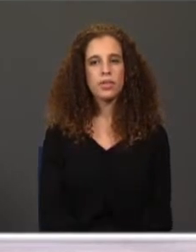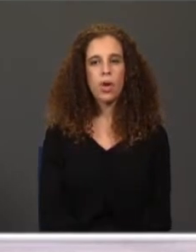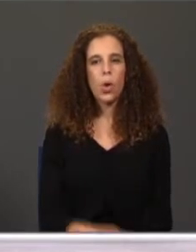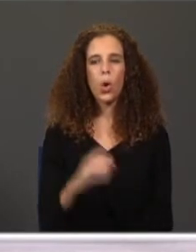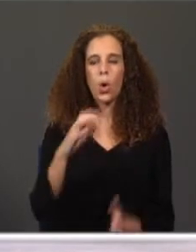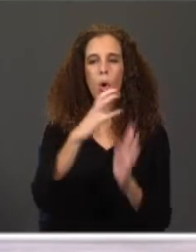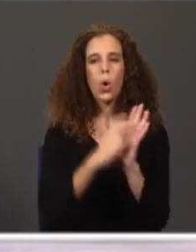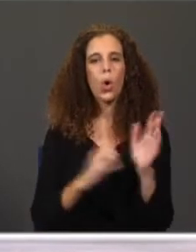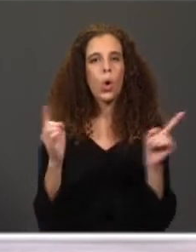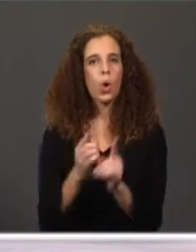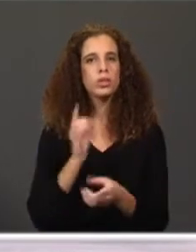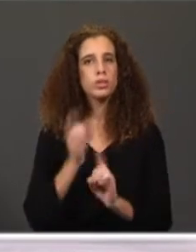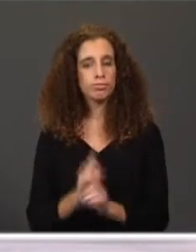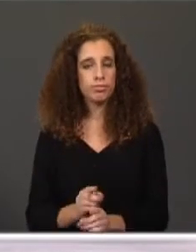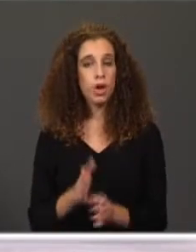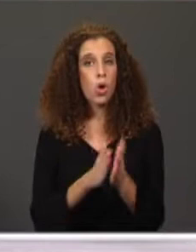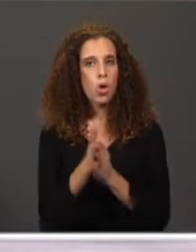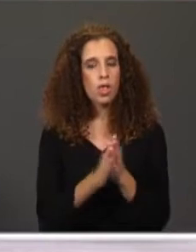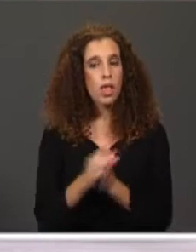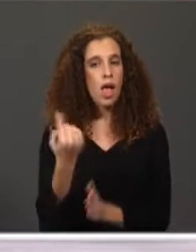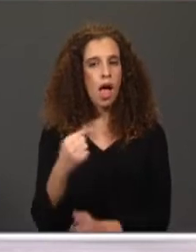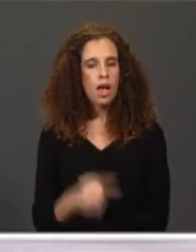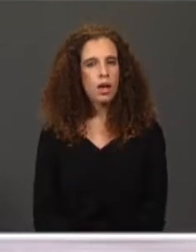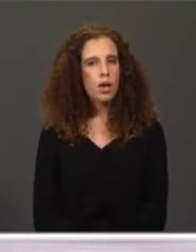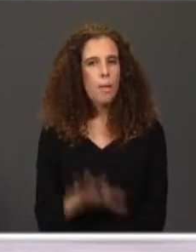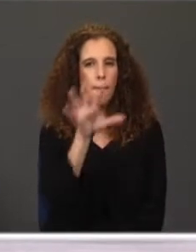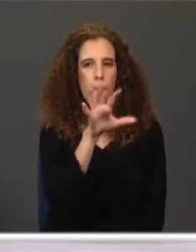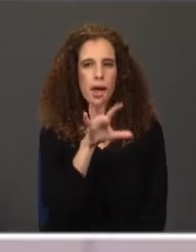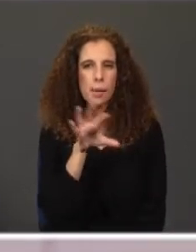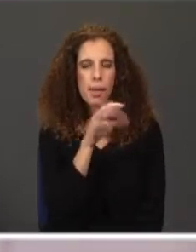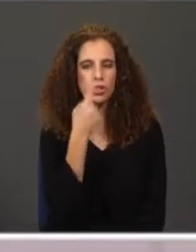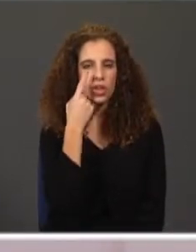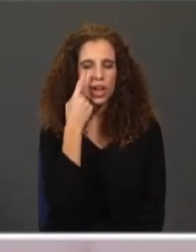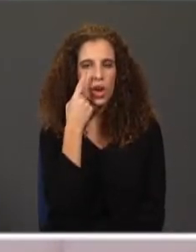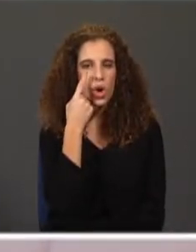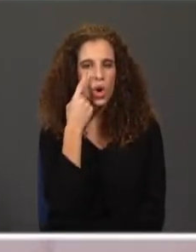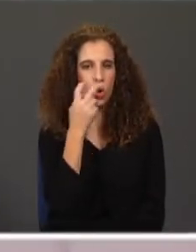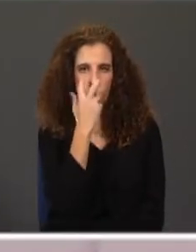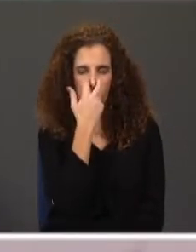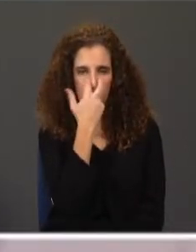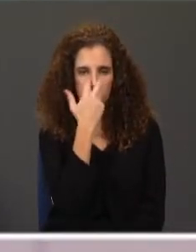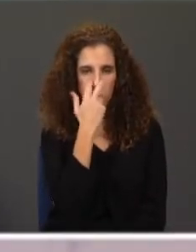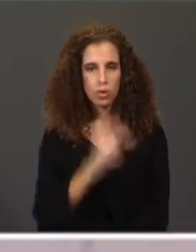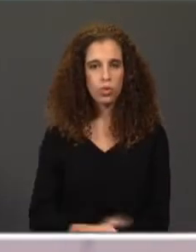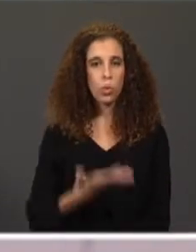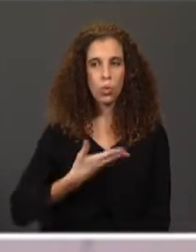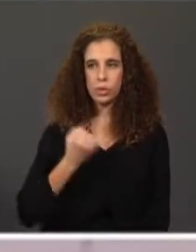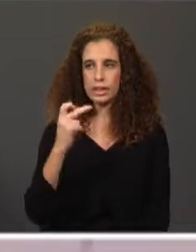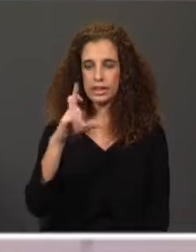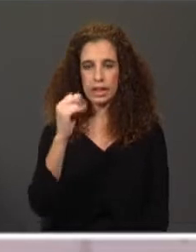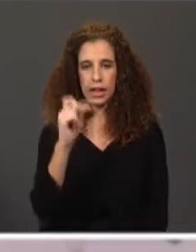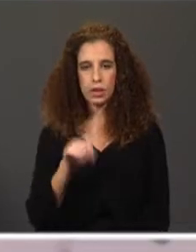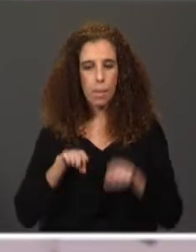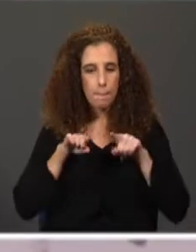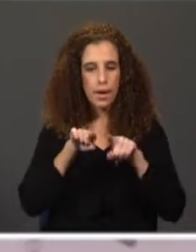E a utilidade que tem entre eles é uma imagem de curiosa. Reparaste? As crónicas funcionam como um diário paralelo, de